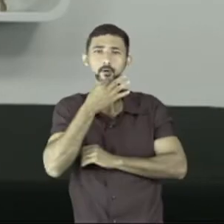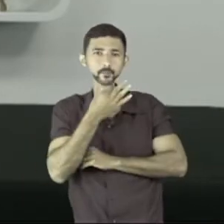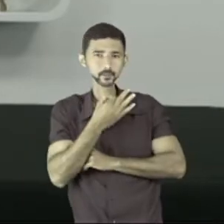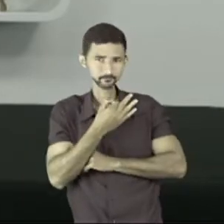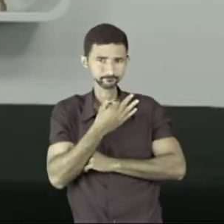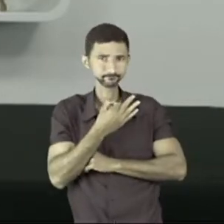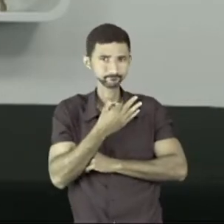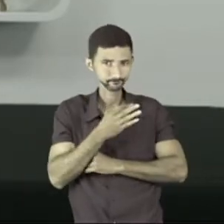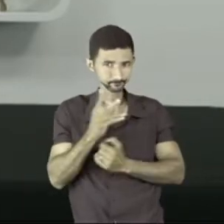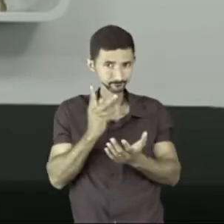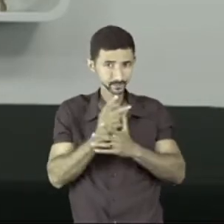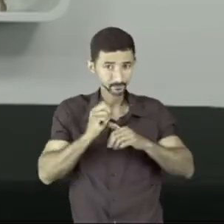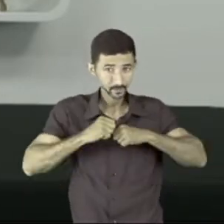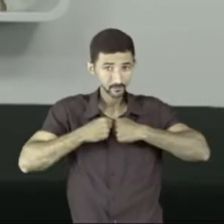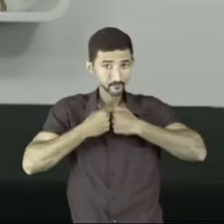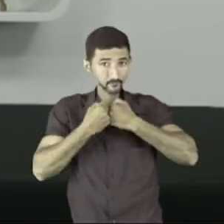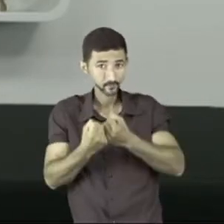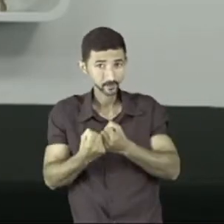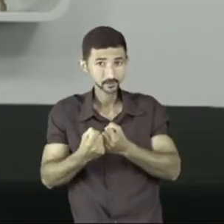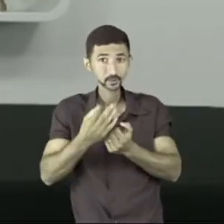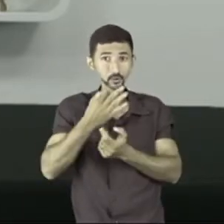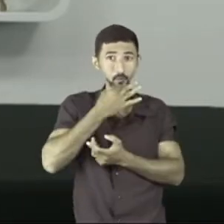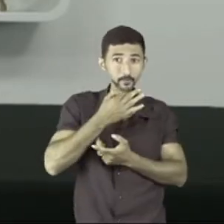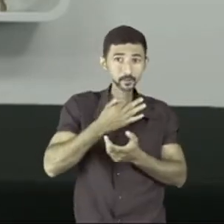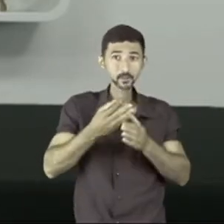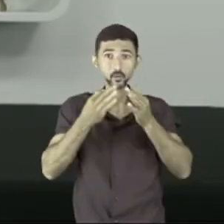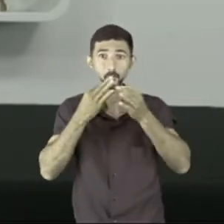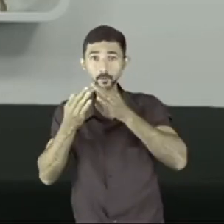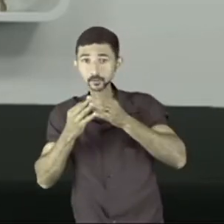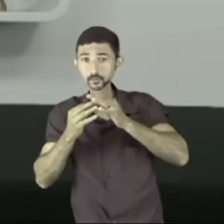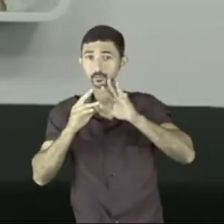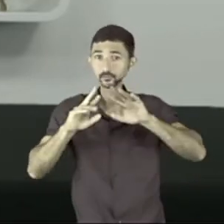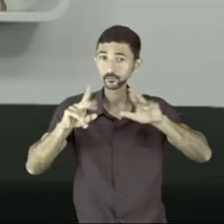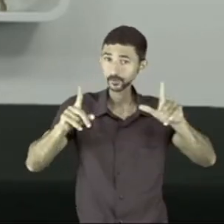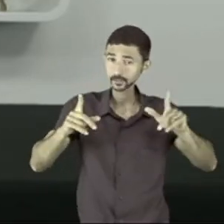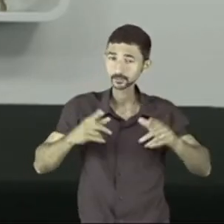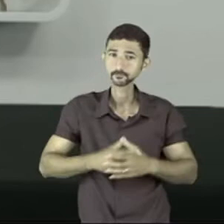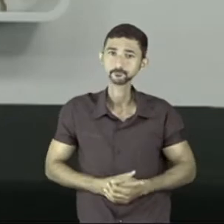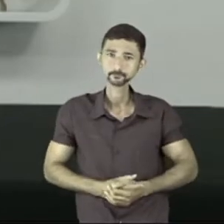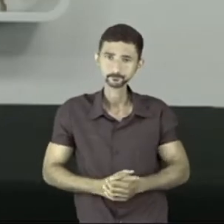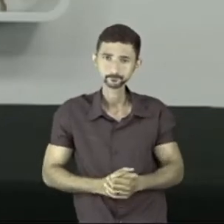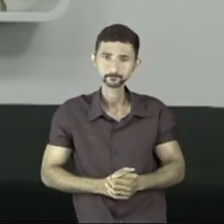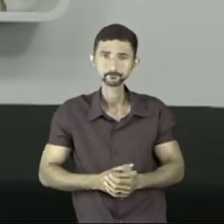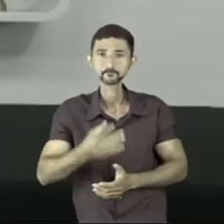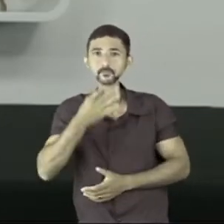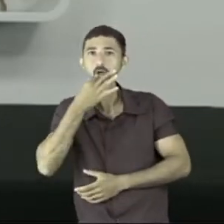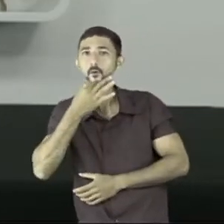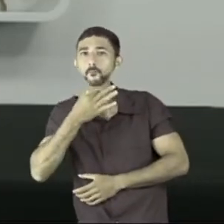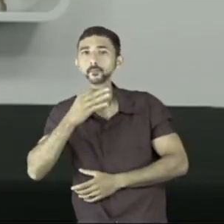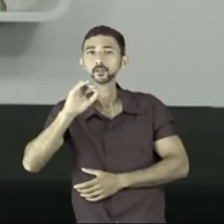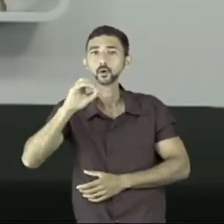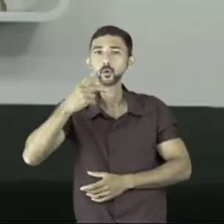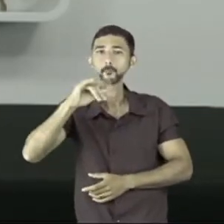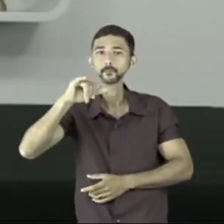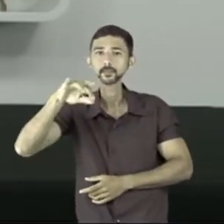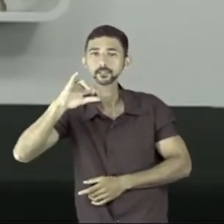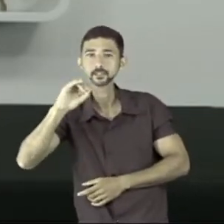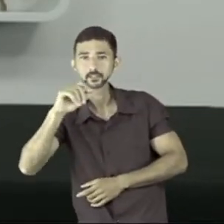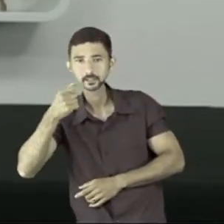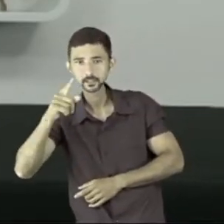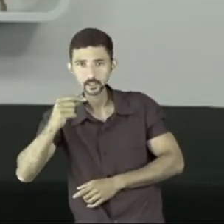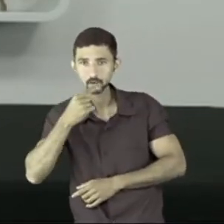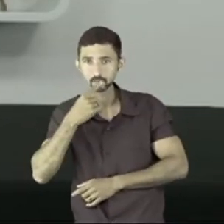E aí, sempre reforçando com você, opinião e argumento são duas coisas diferentes. A opinião, a gente vai ver na aula de hoje,